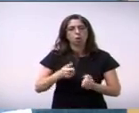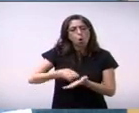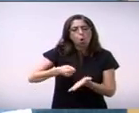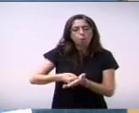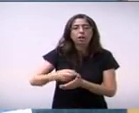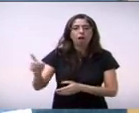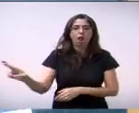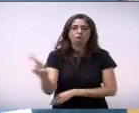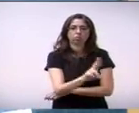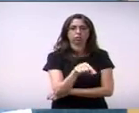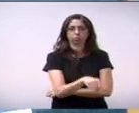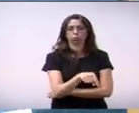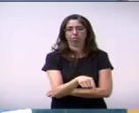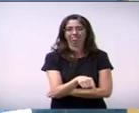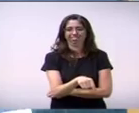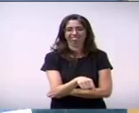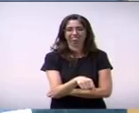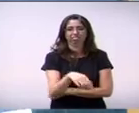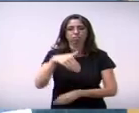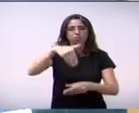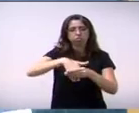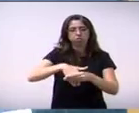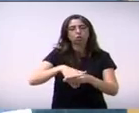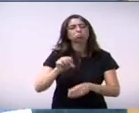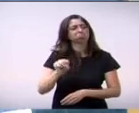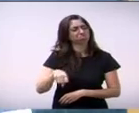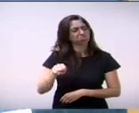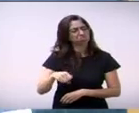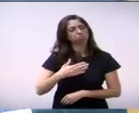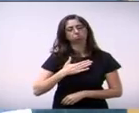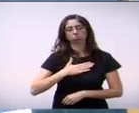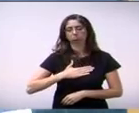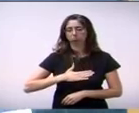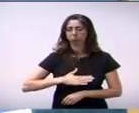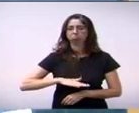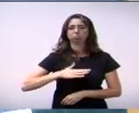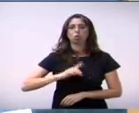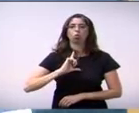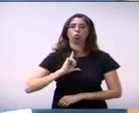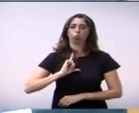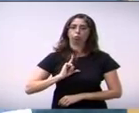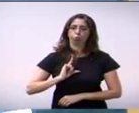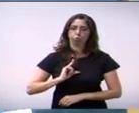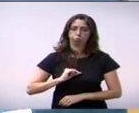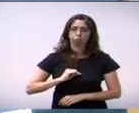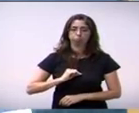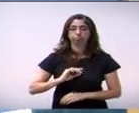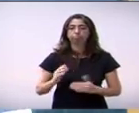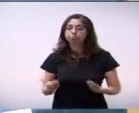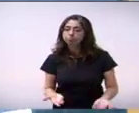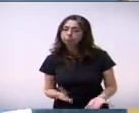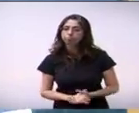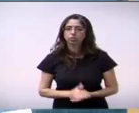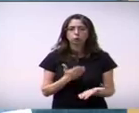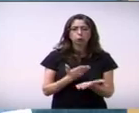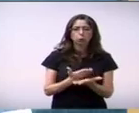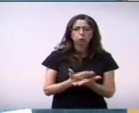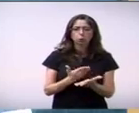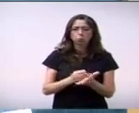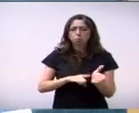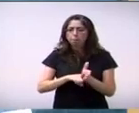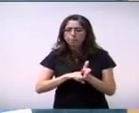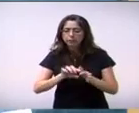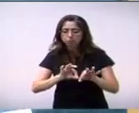Então, eu voto favorável tranquilamente, como sempre fiz. Por sempre detalhar, estudar todas as